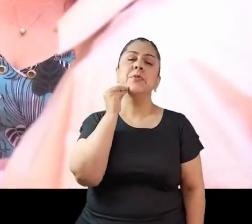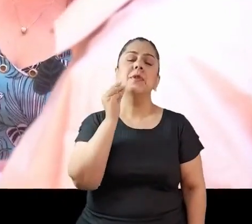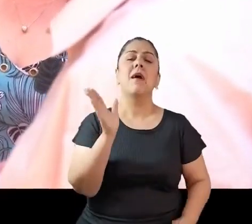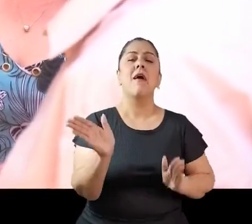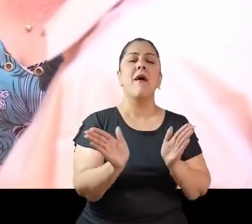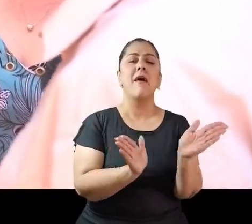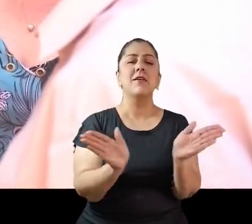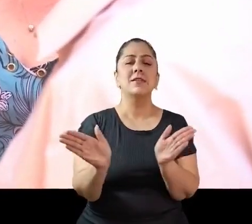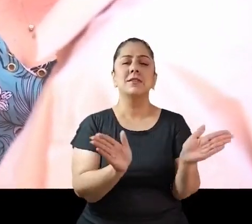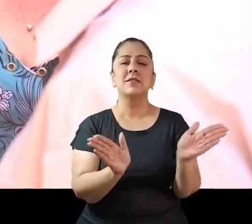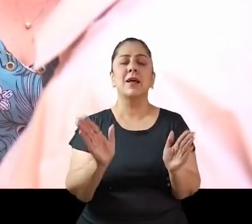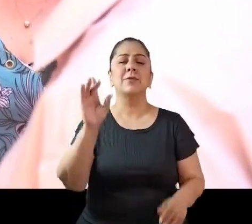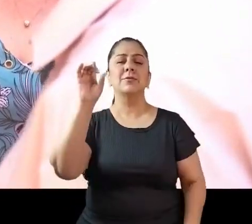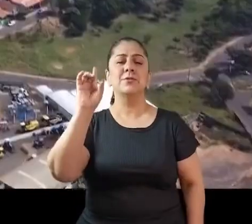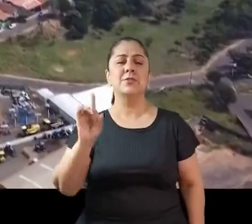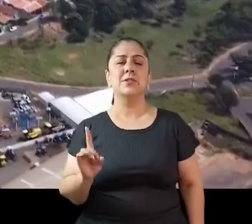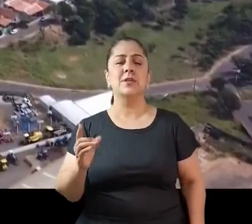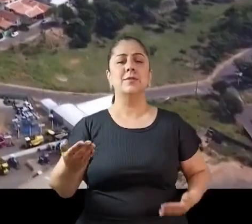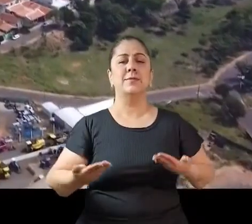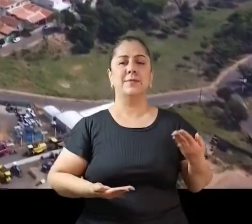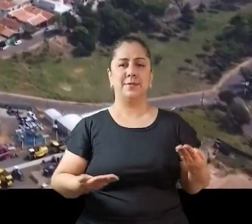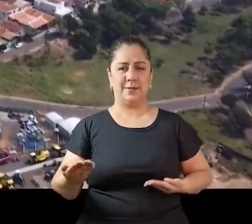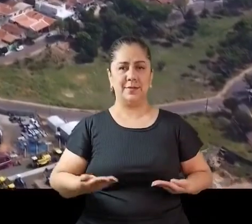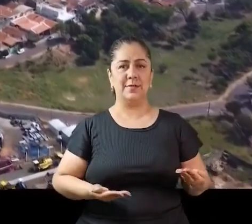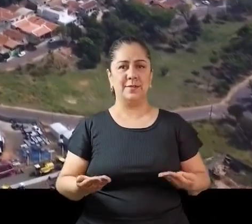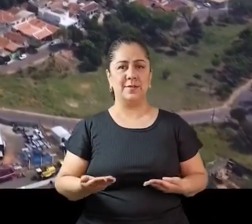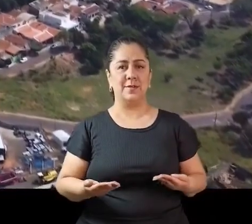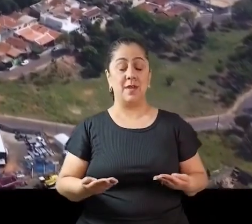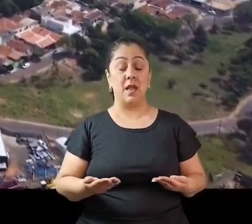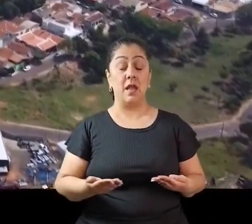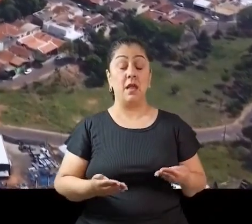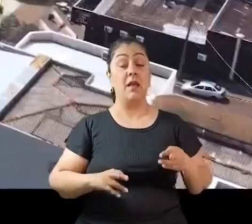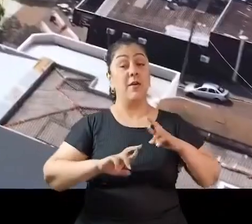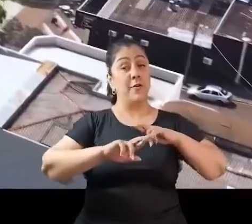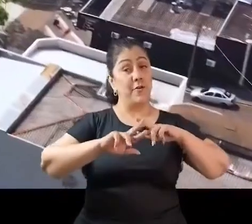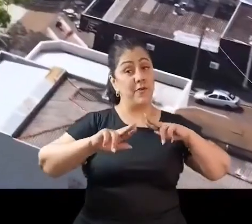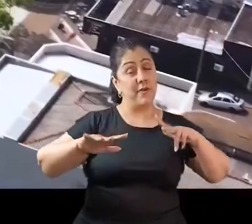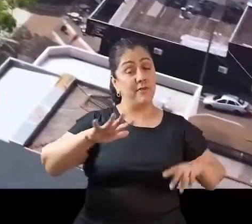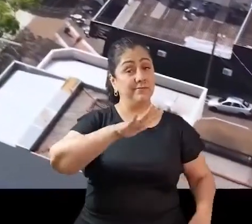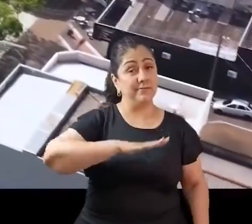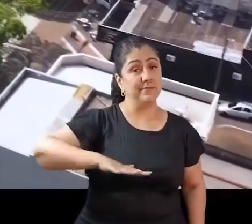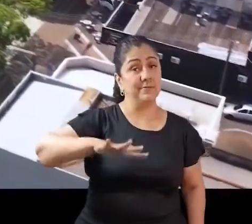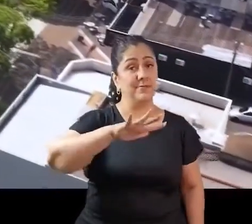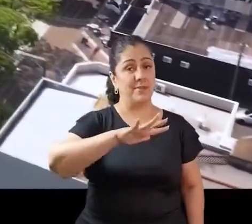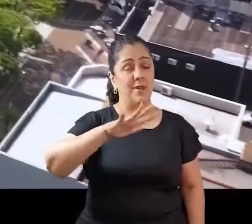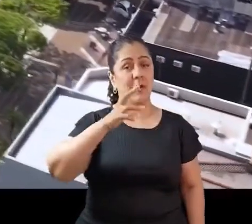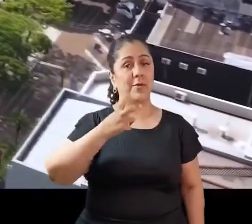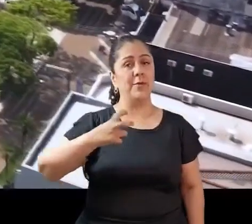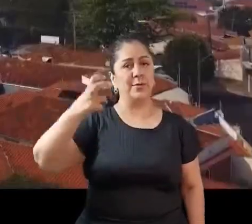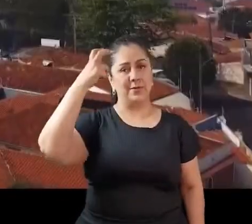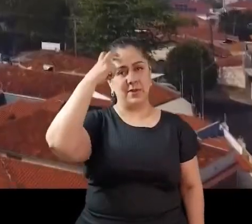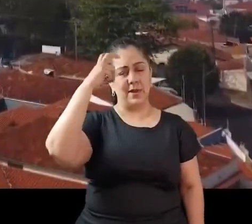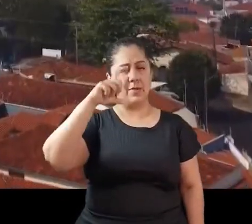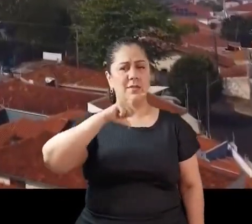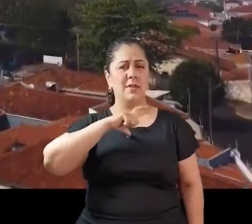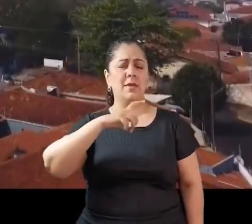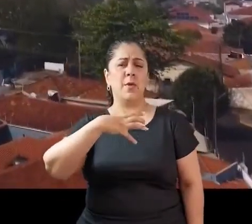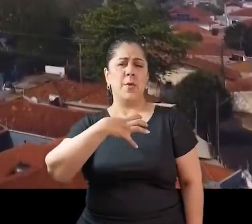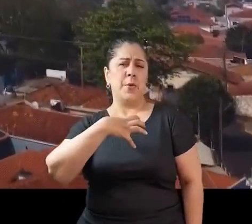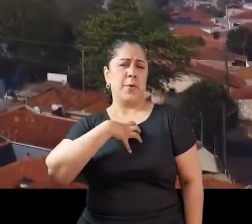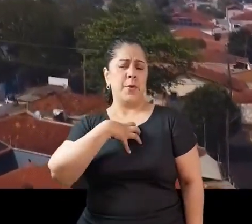a direitos e serviços. Apesar das diferenças regionais e culturais, há um sentimento comum